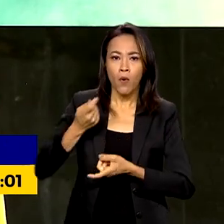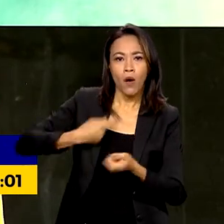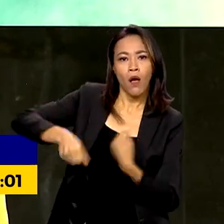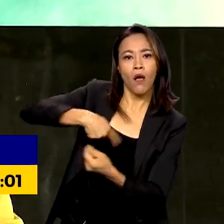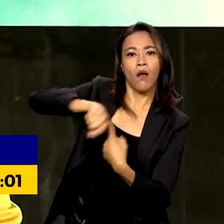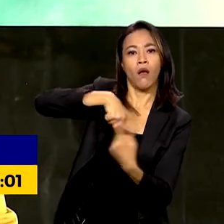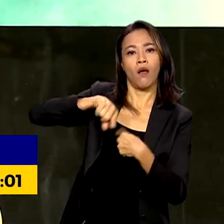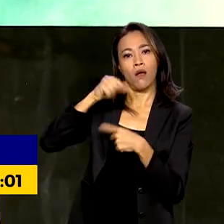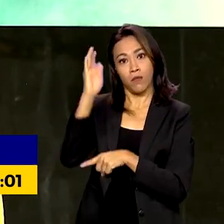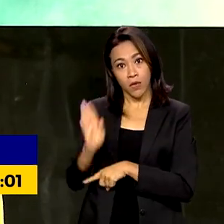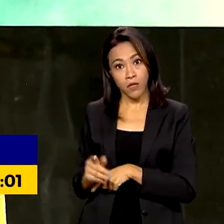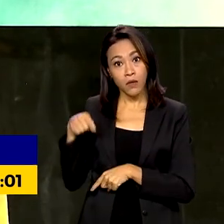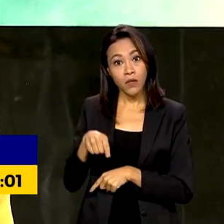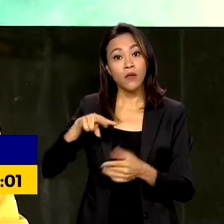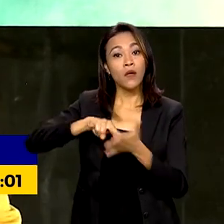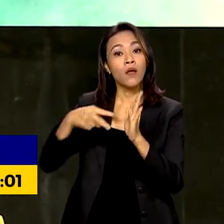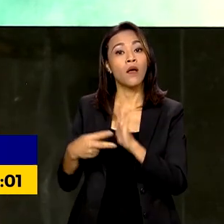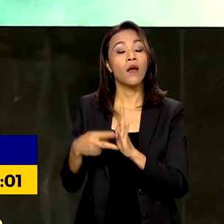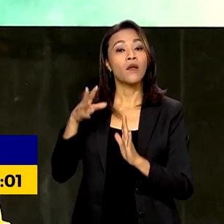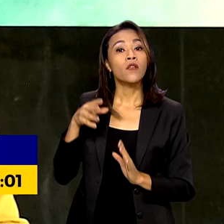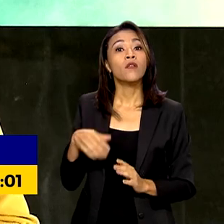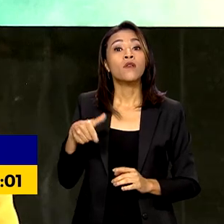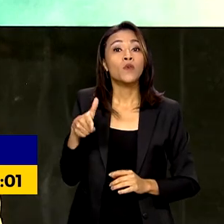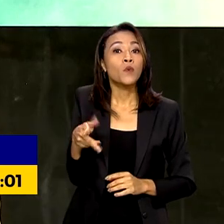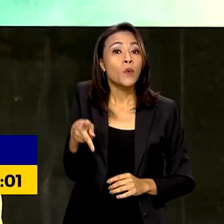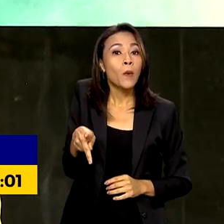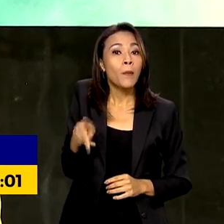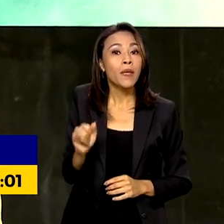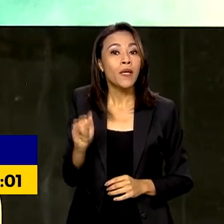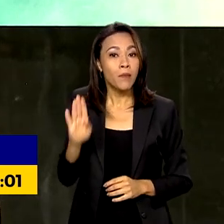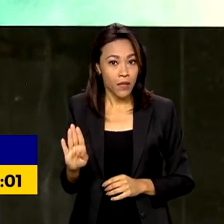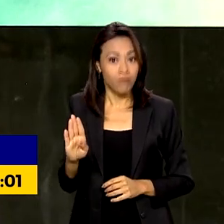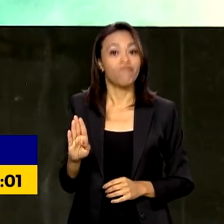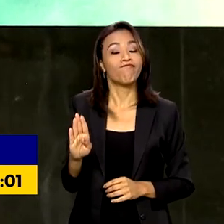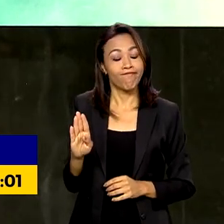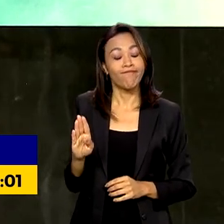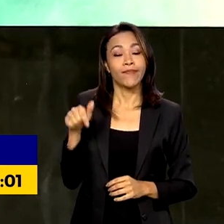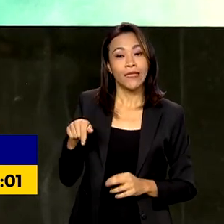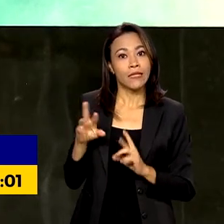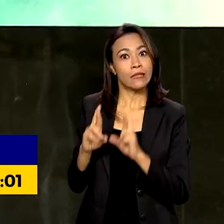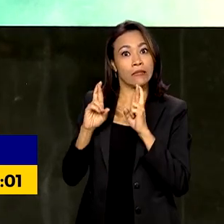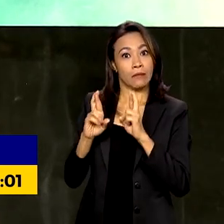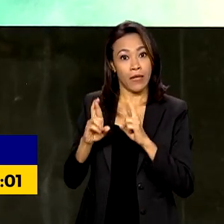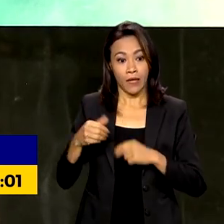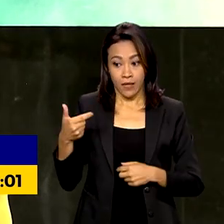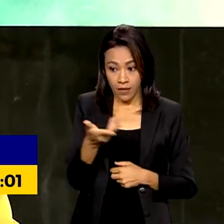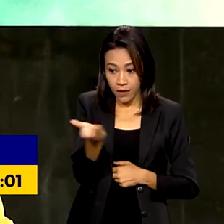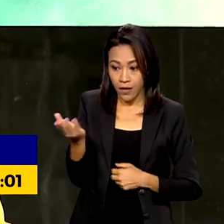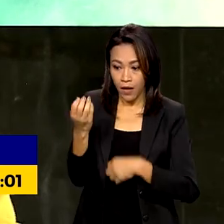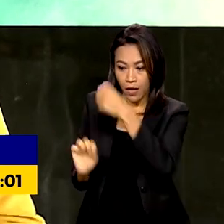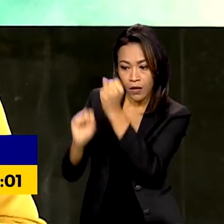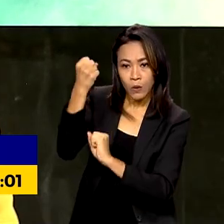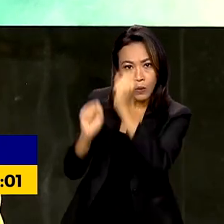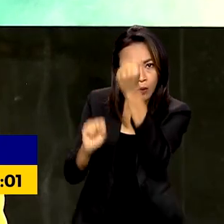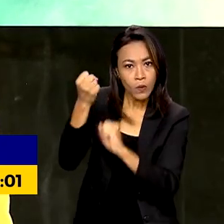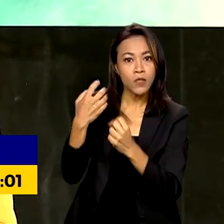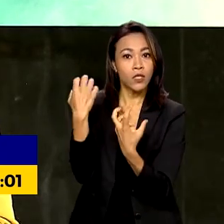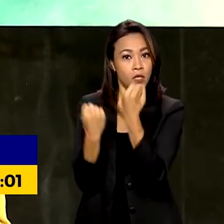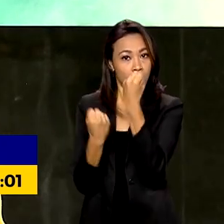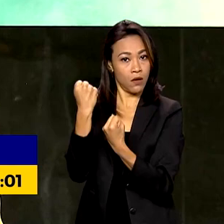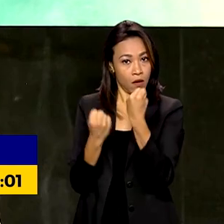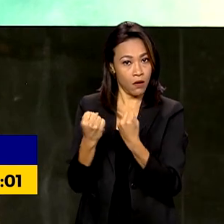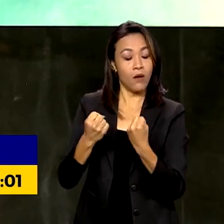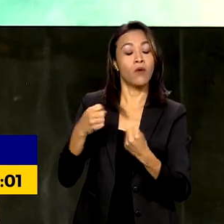20% do PIB industrial nacional, a expectativa é de que a indústria de automóveis no país consiga,